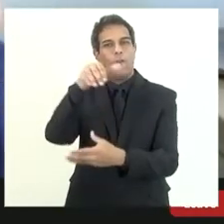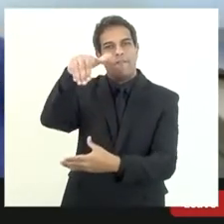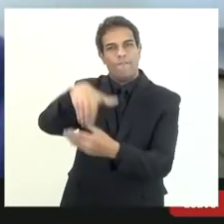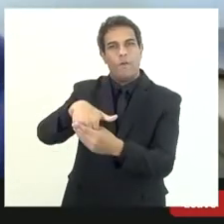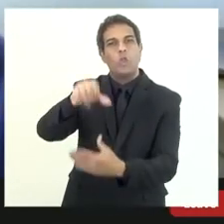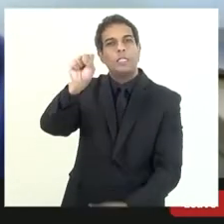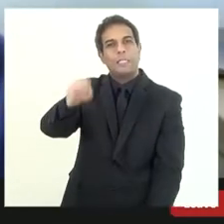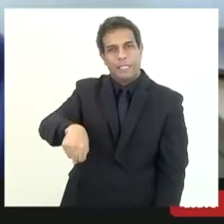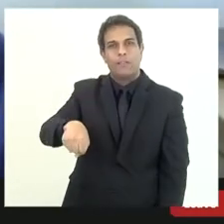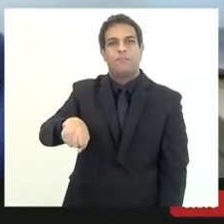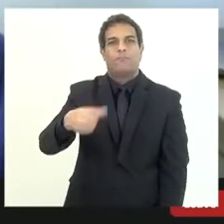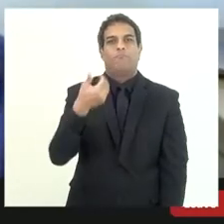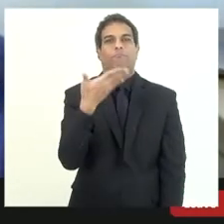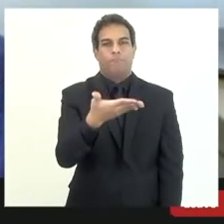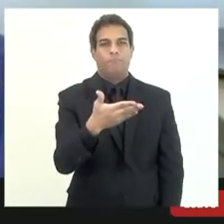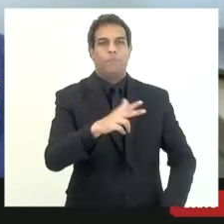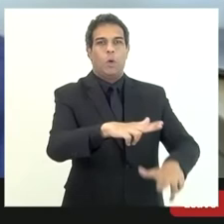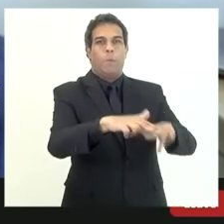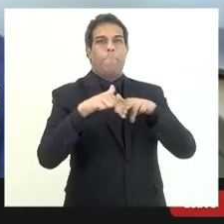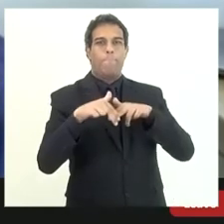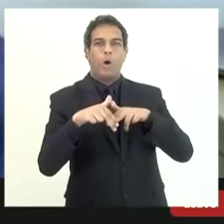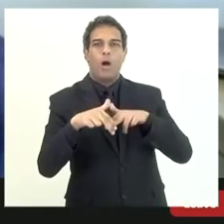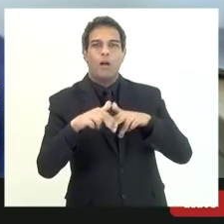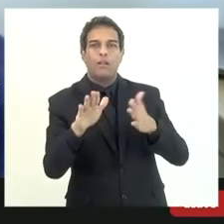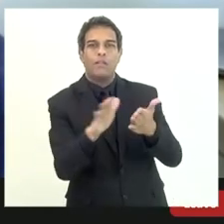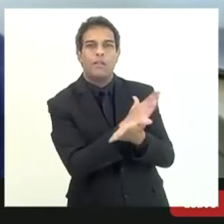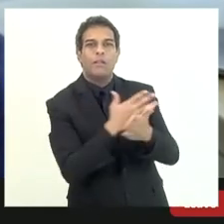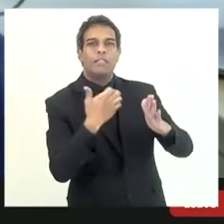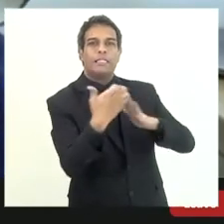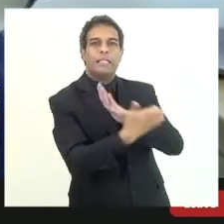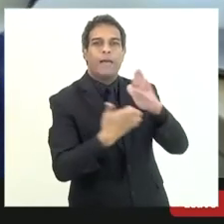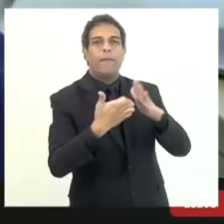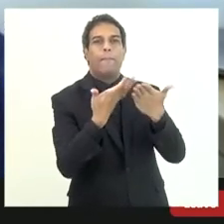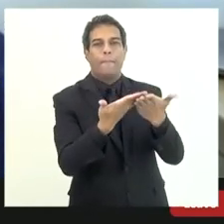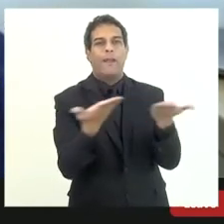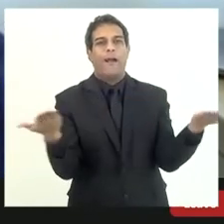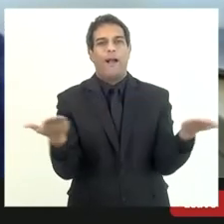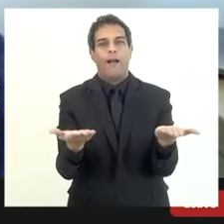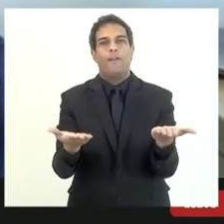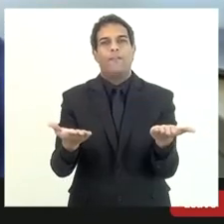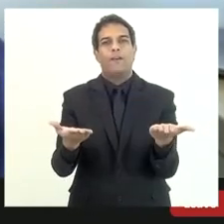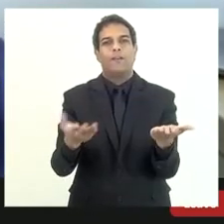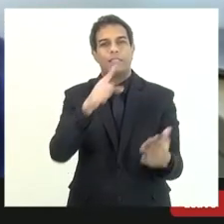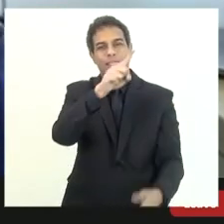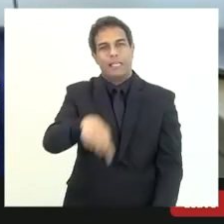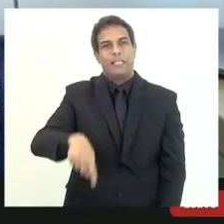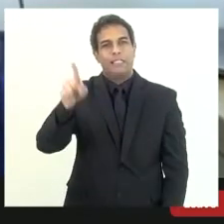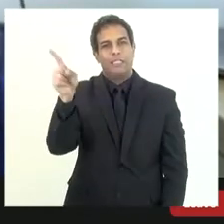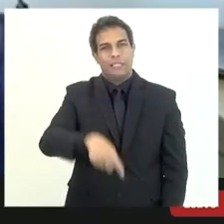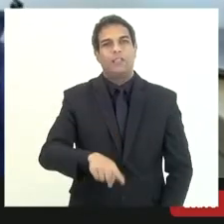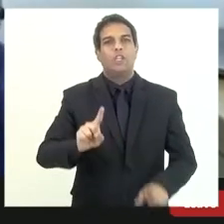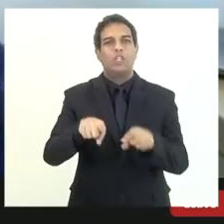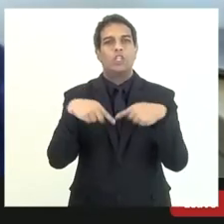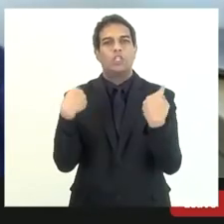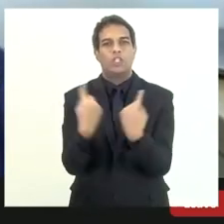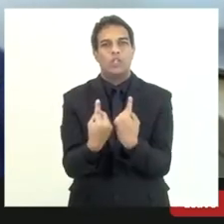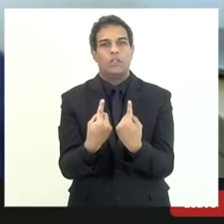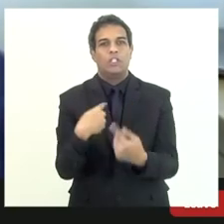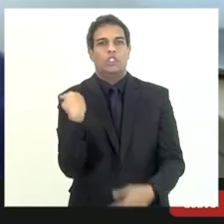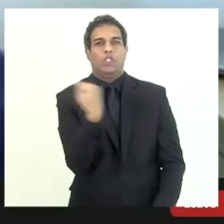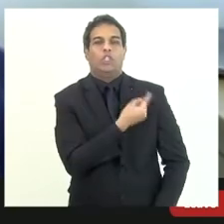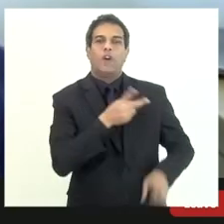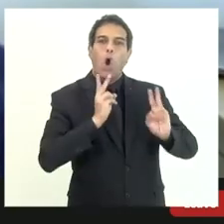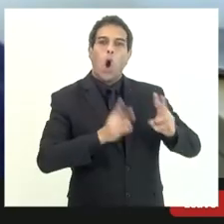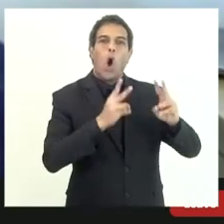deputados votando favorável então estou dando encerrado estou encerrado aquela reunião e continuando aqui a nossa